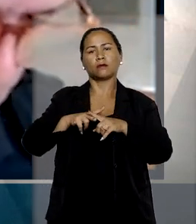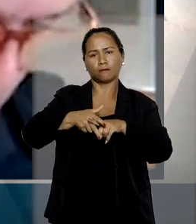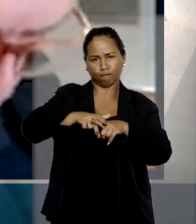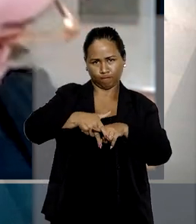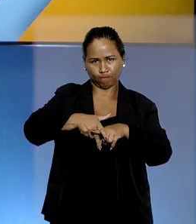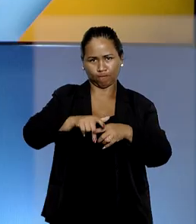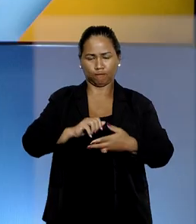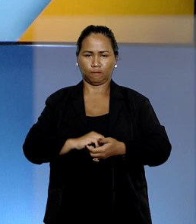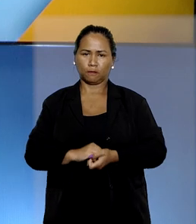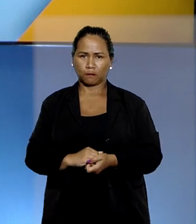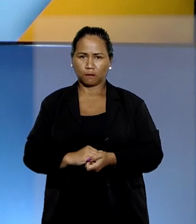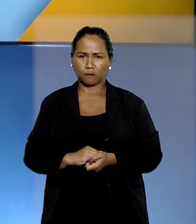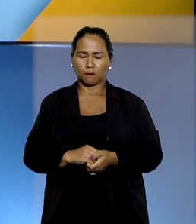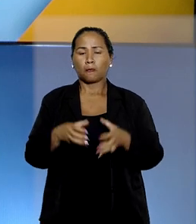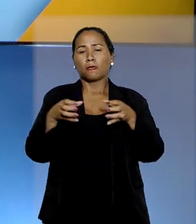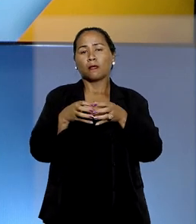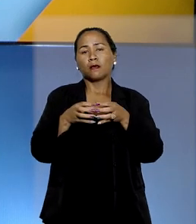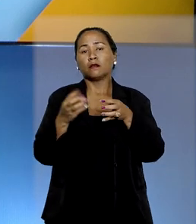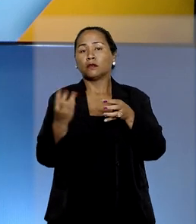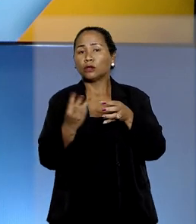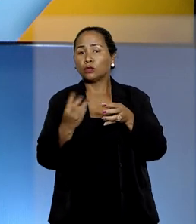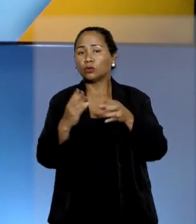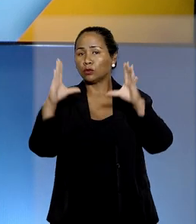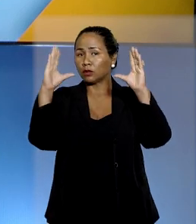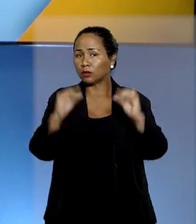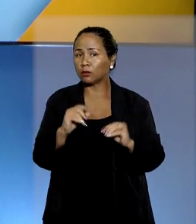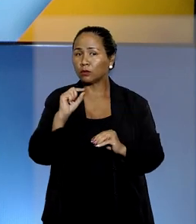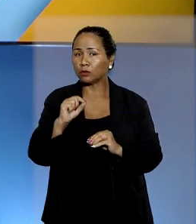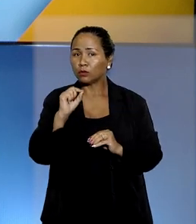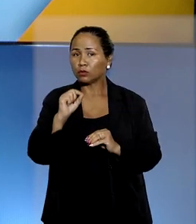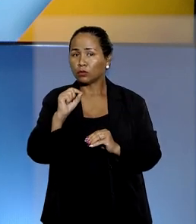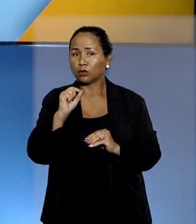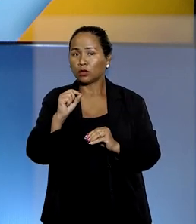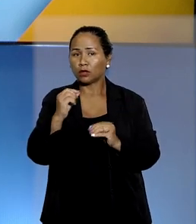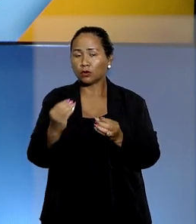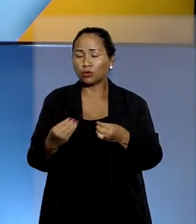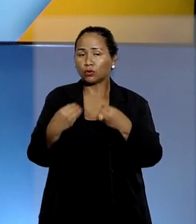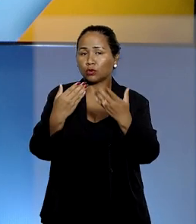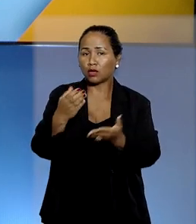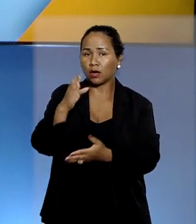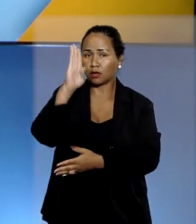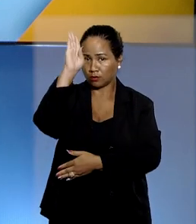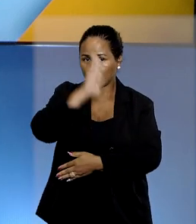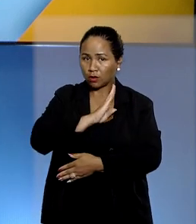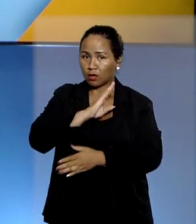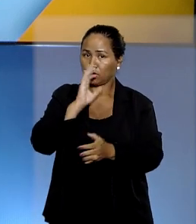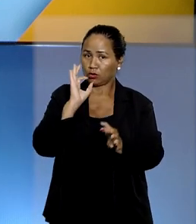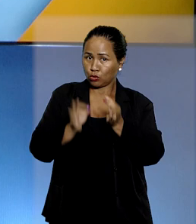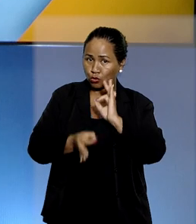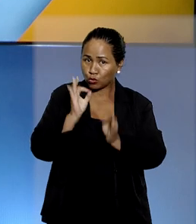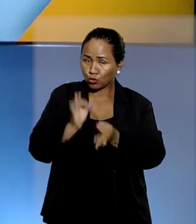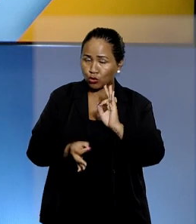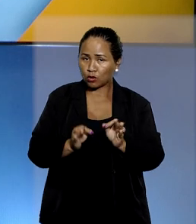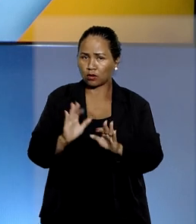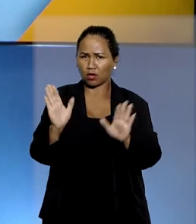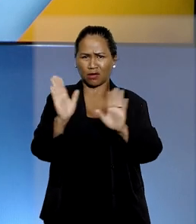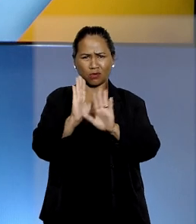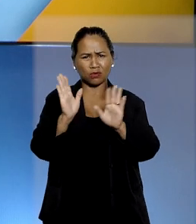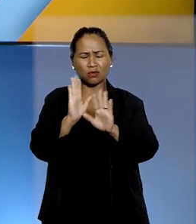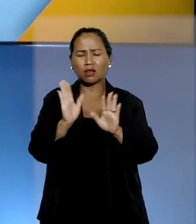reformado. E a terceira turma concluiu que o benefício da gratuidade de justiça não está